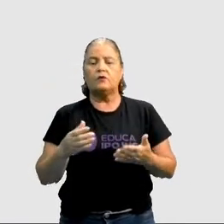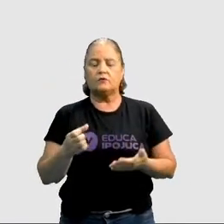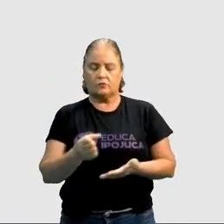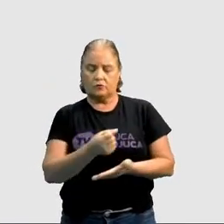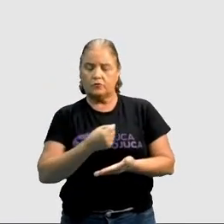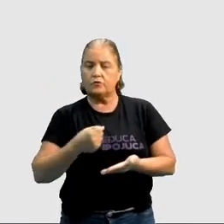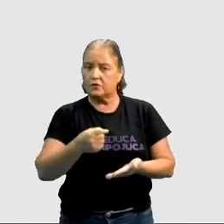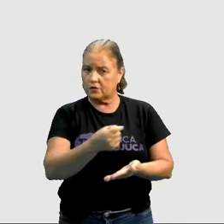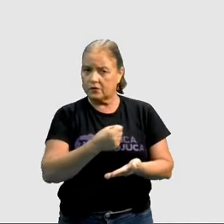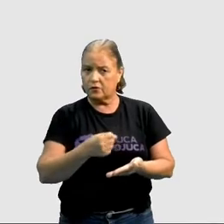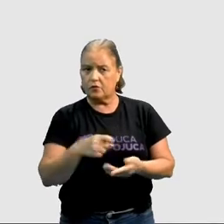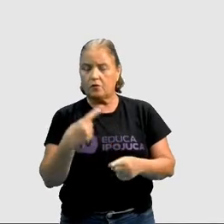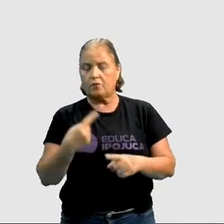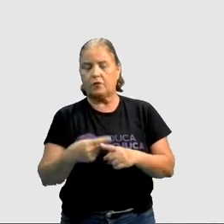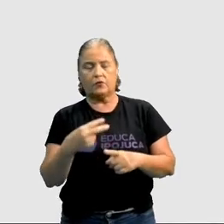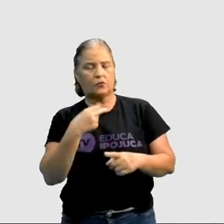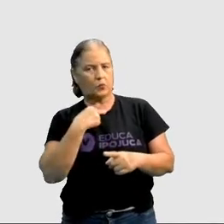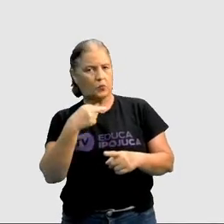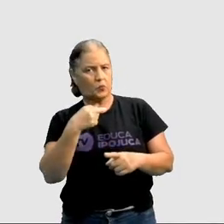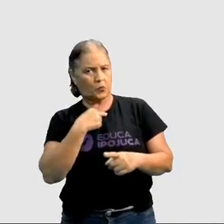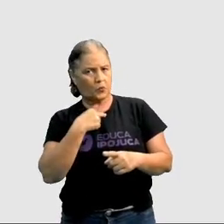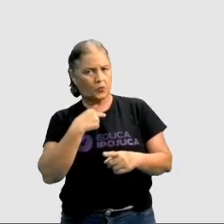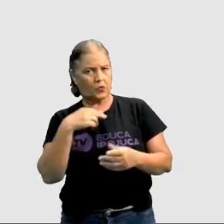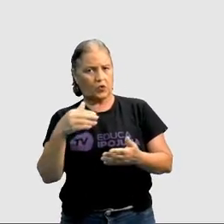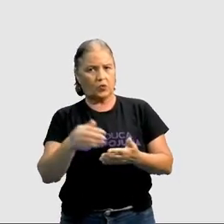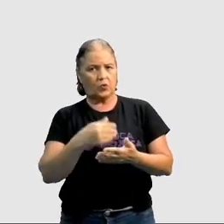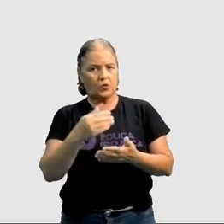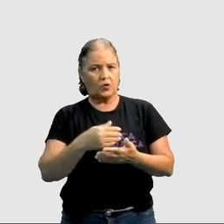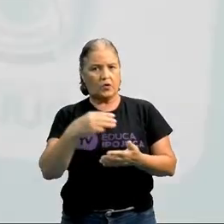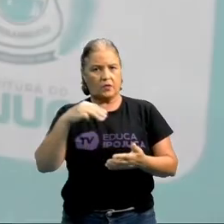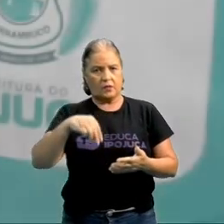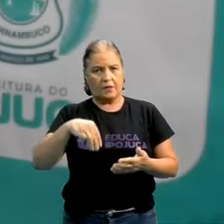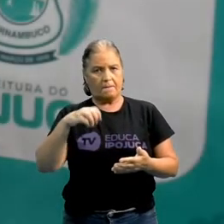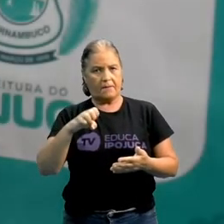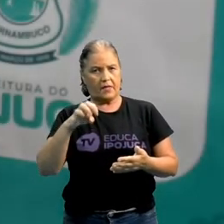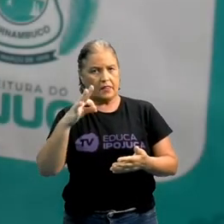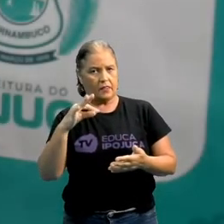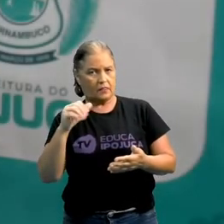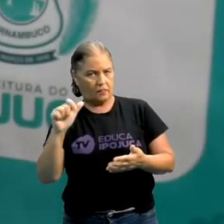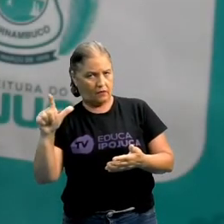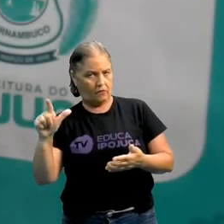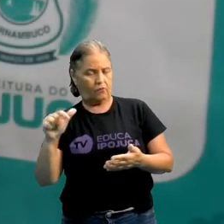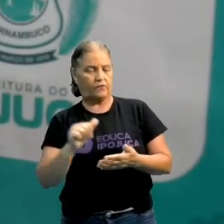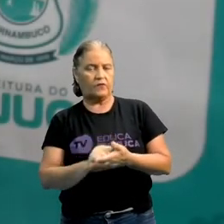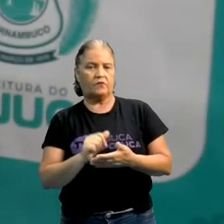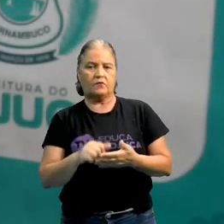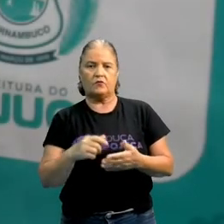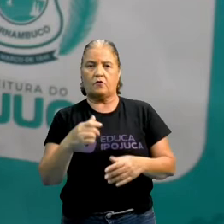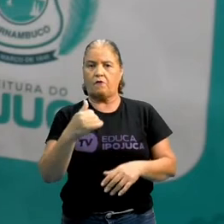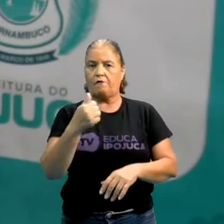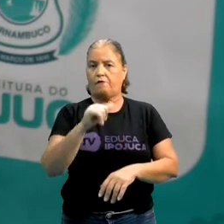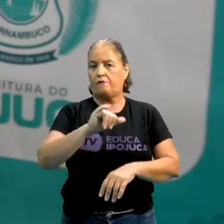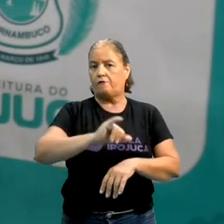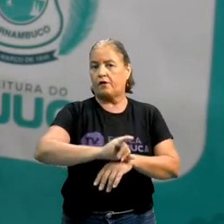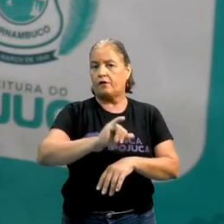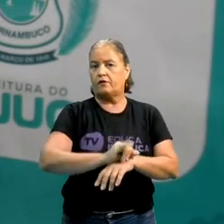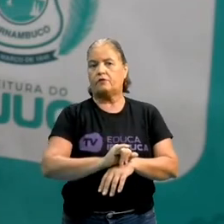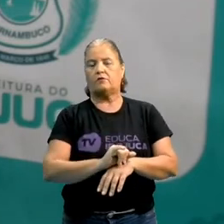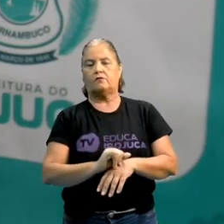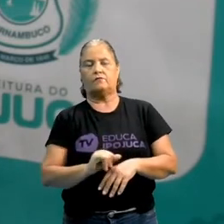usar colheres de metal? Porque o metal, seja ele ferro, aço,